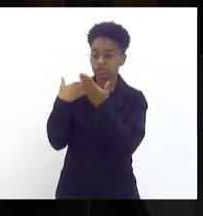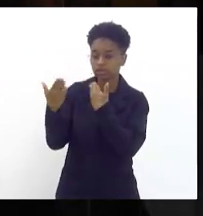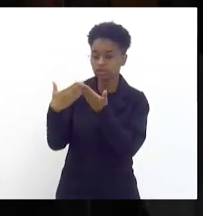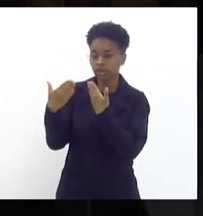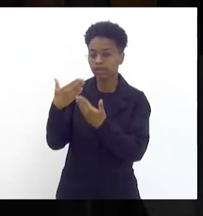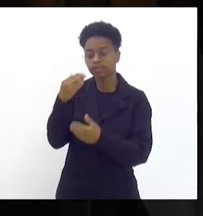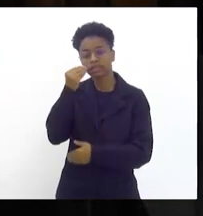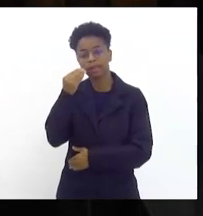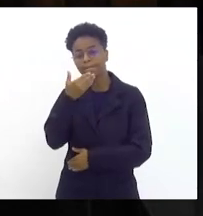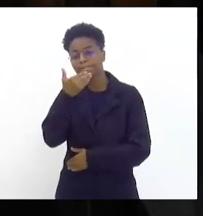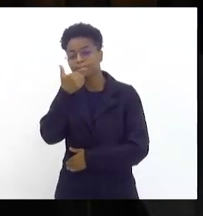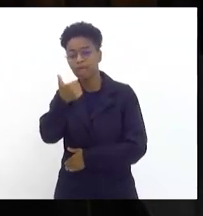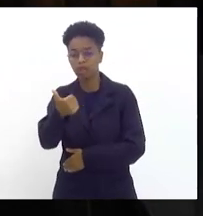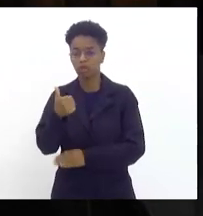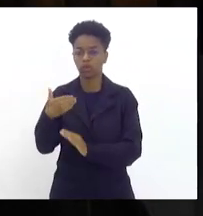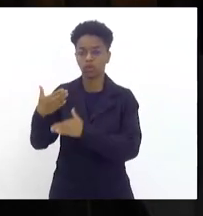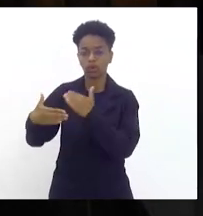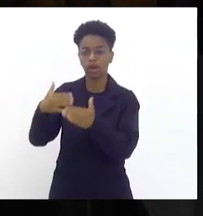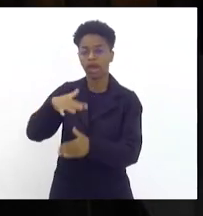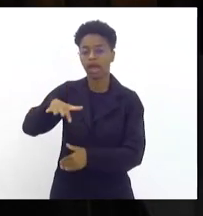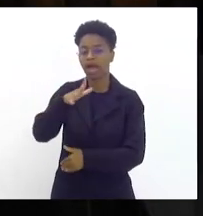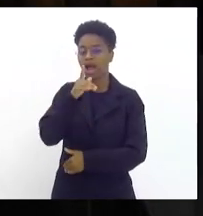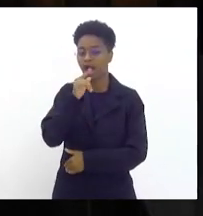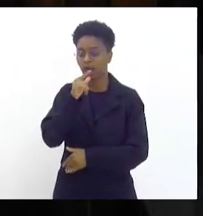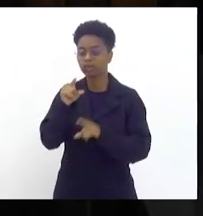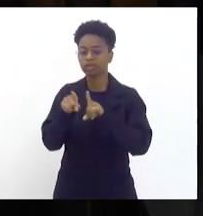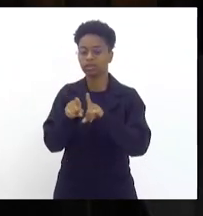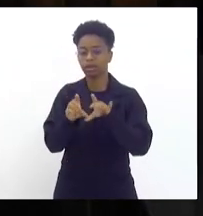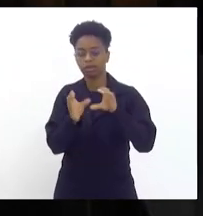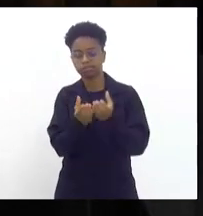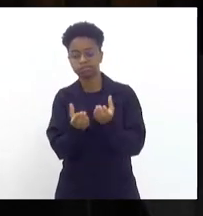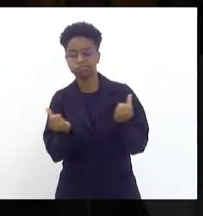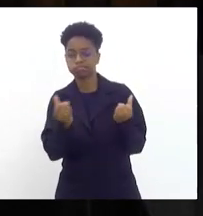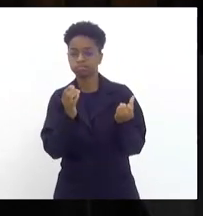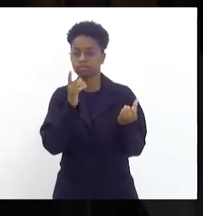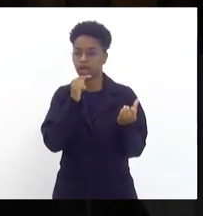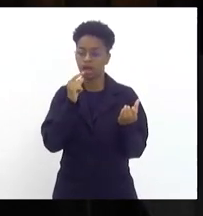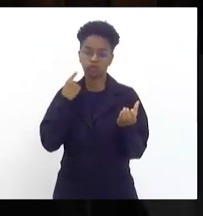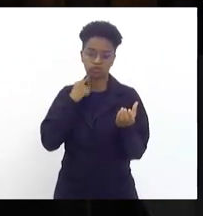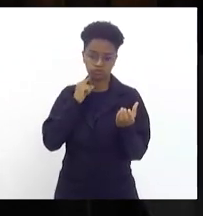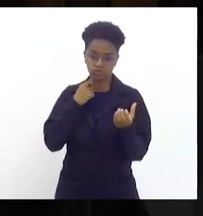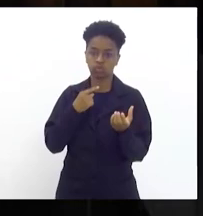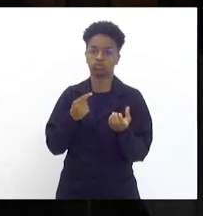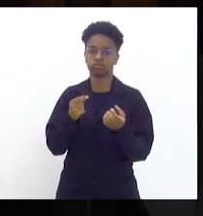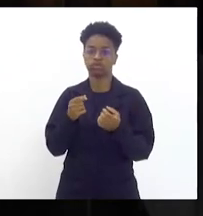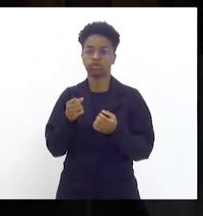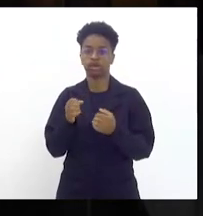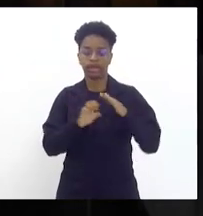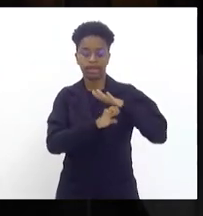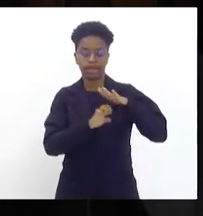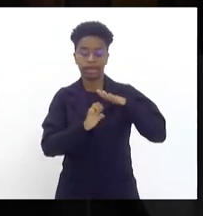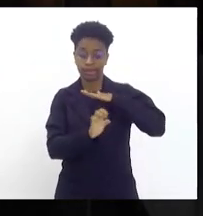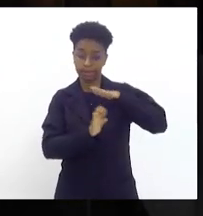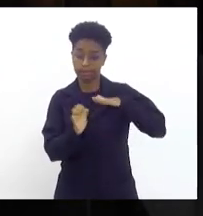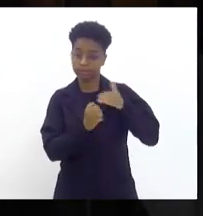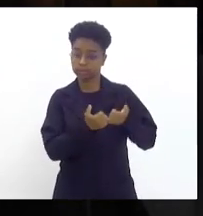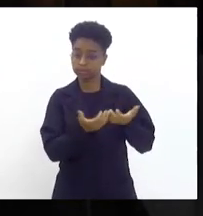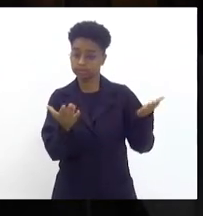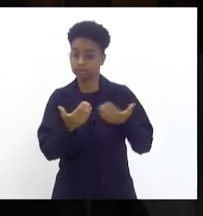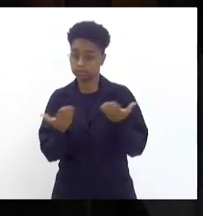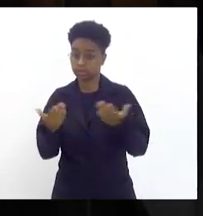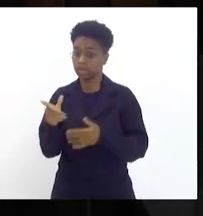melhorias em prol do serviço de água e esgoto prestado pelas construcionárias a Genersa tem um papel